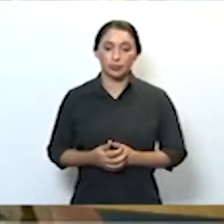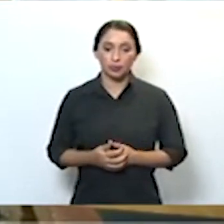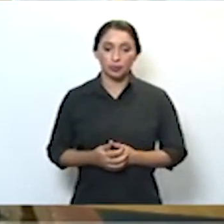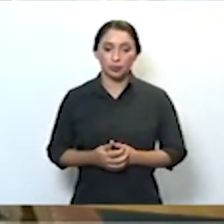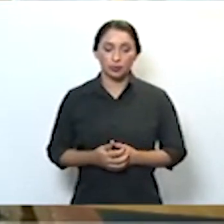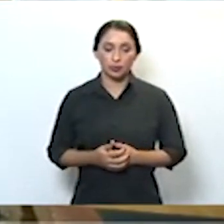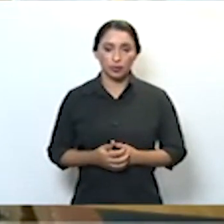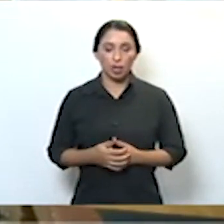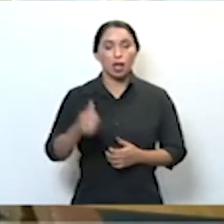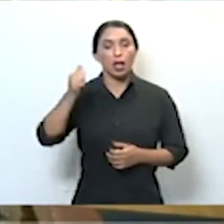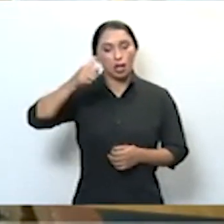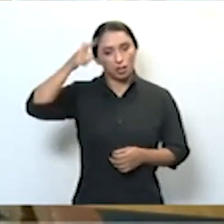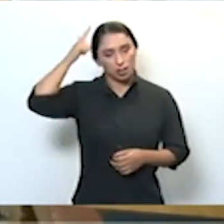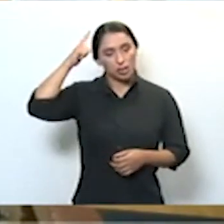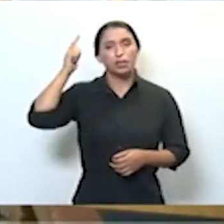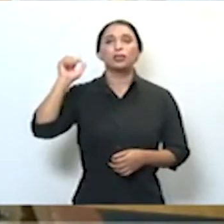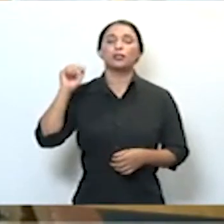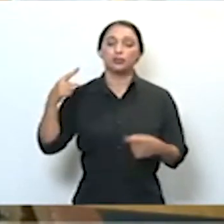Ministro Alexandre. Concordo, presidente.